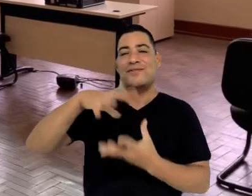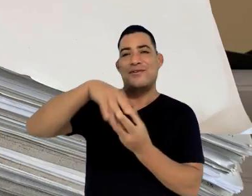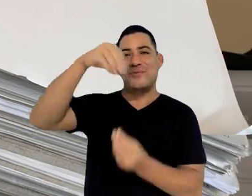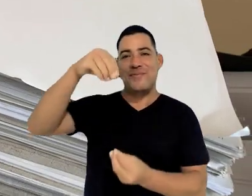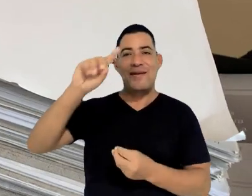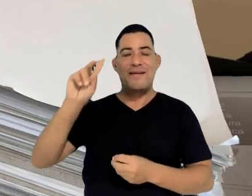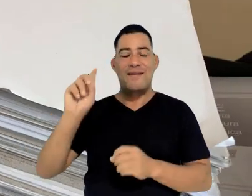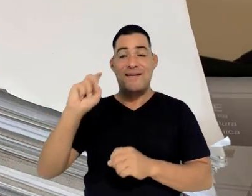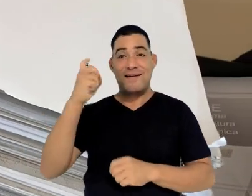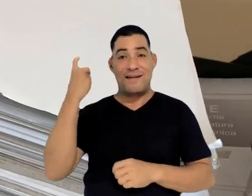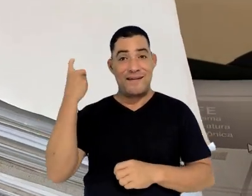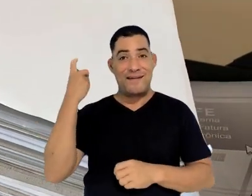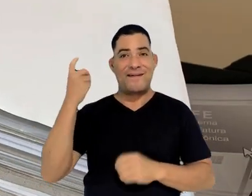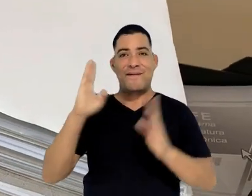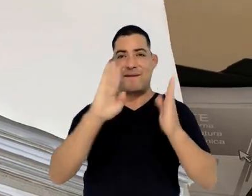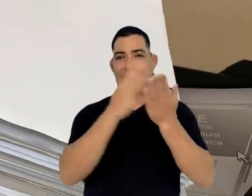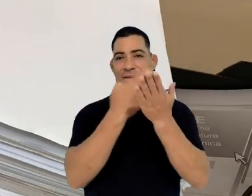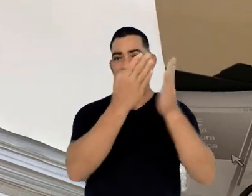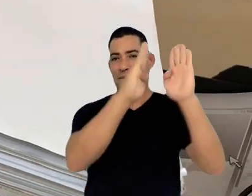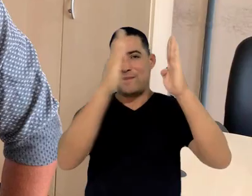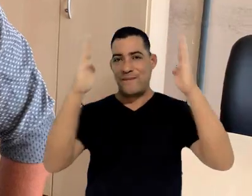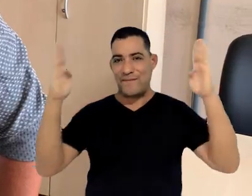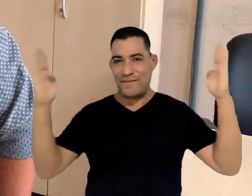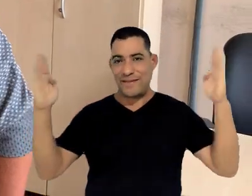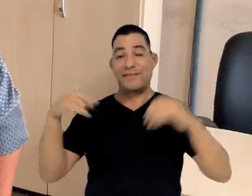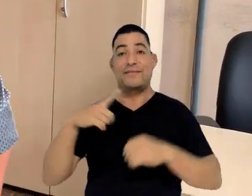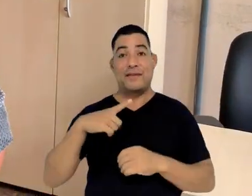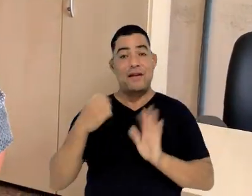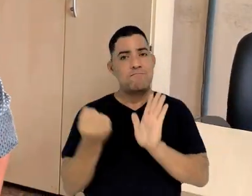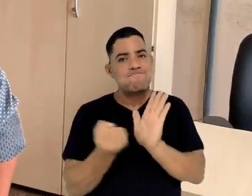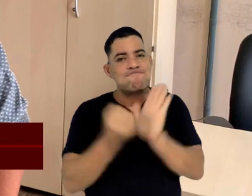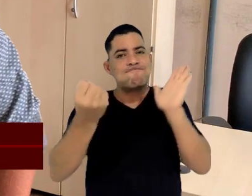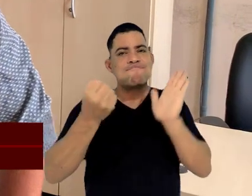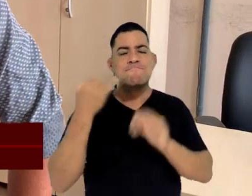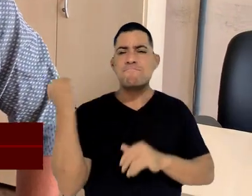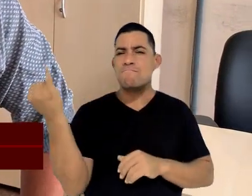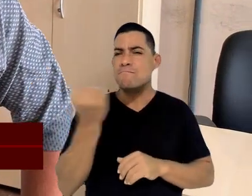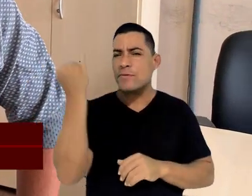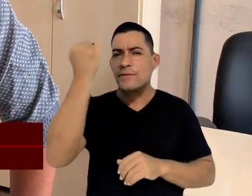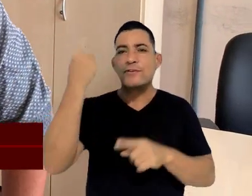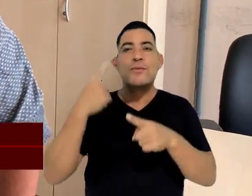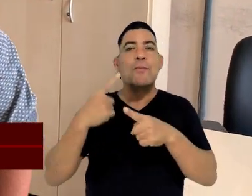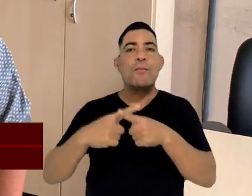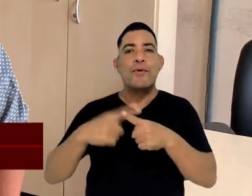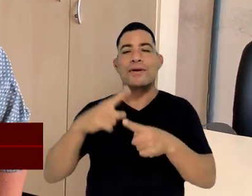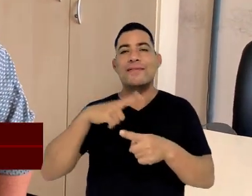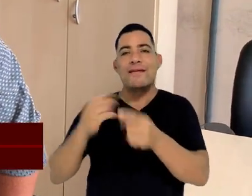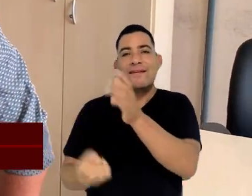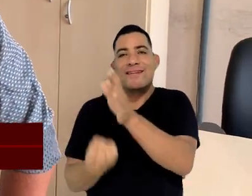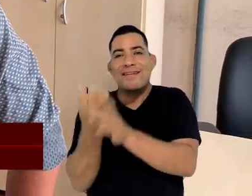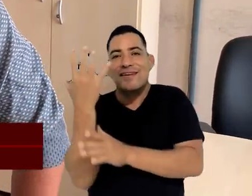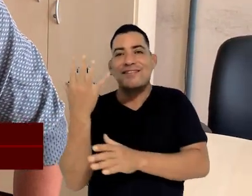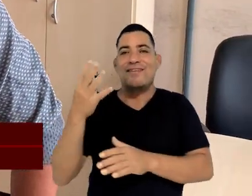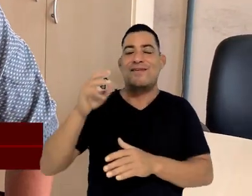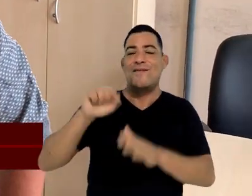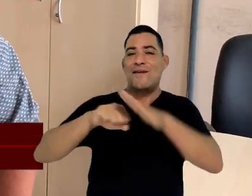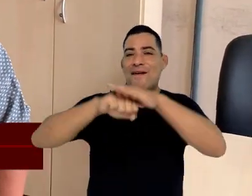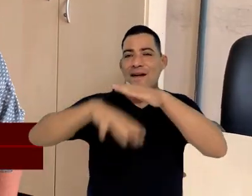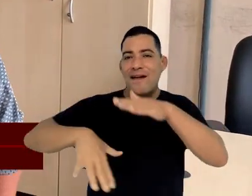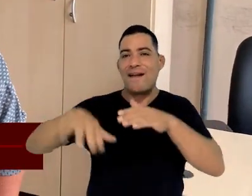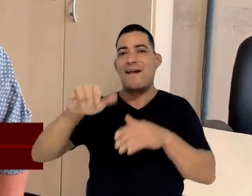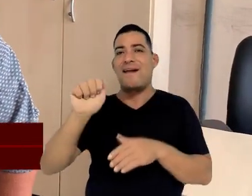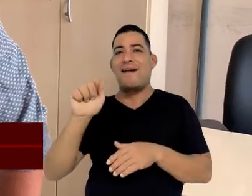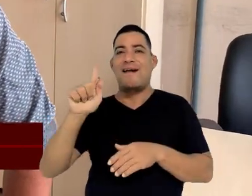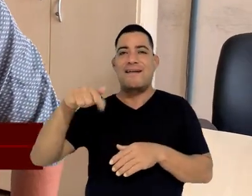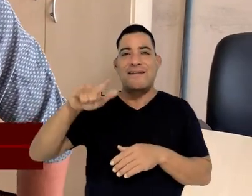docentes no prédio da antiga biblioteca. Essa obra é um grande marco para a Universidade. É a primeira instalação de um arquivo central